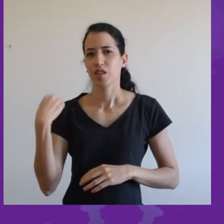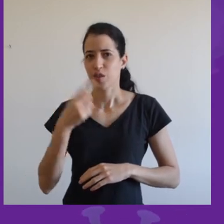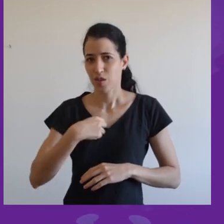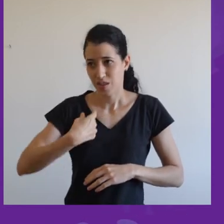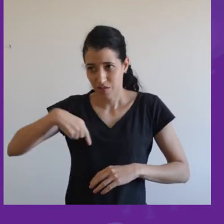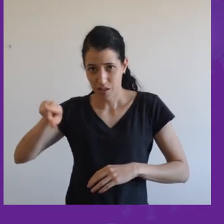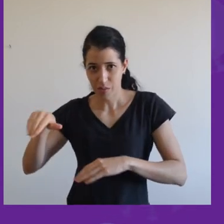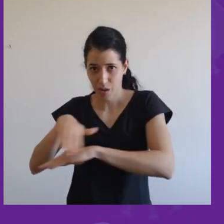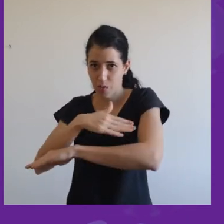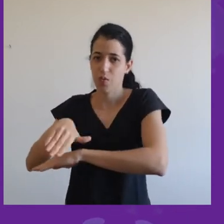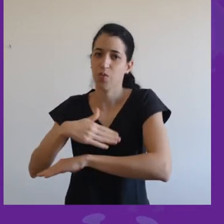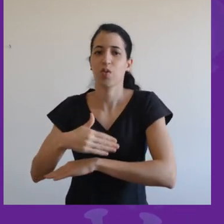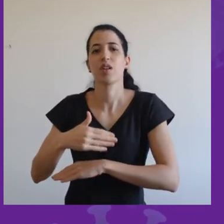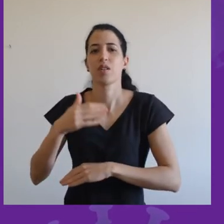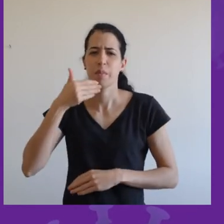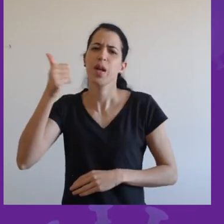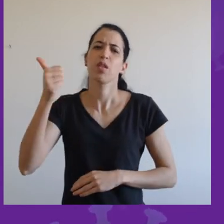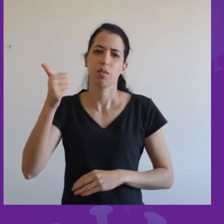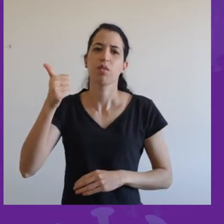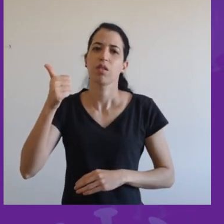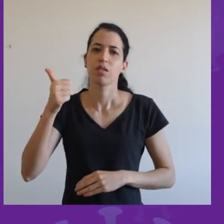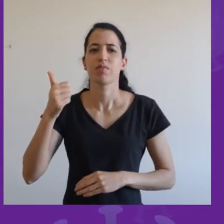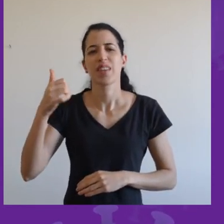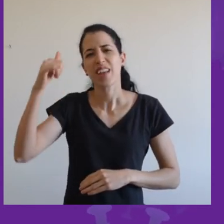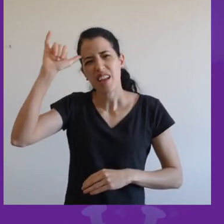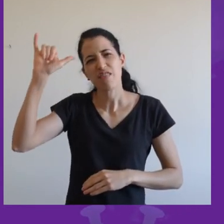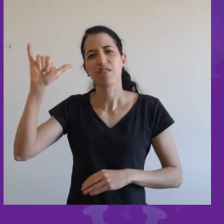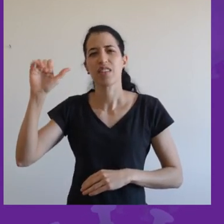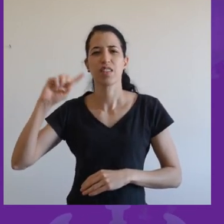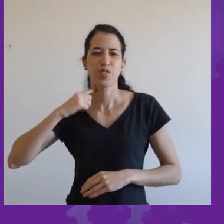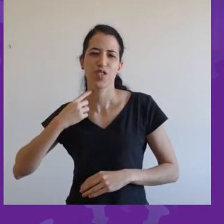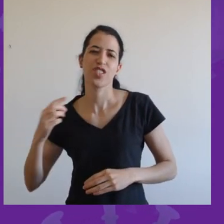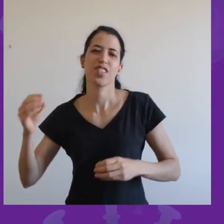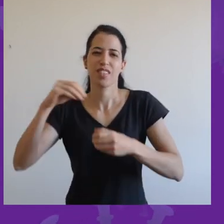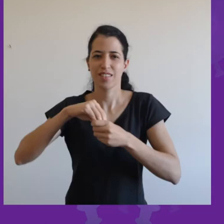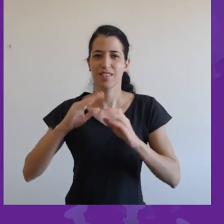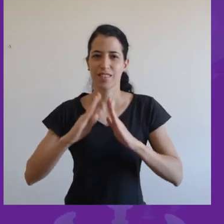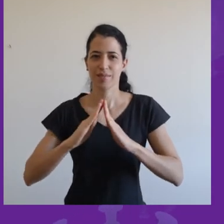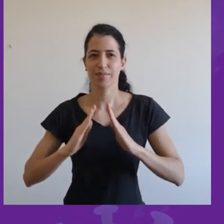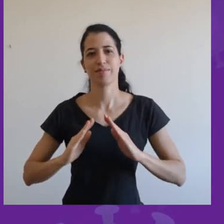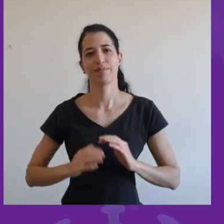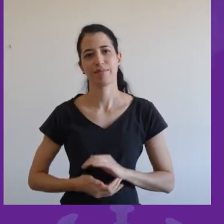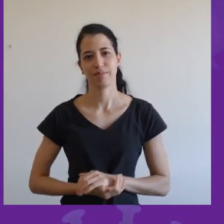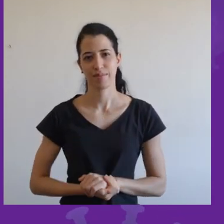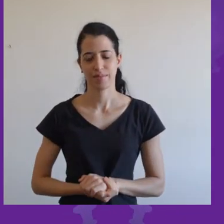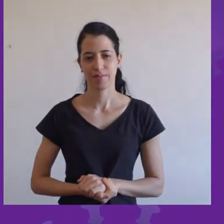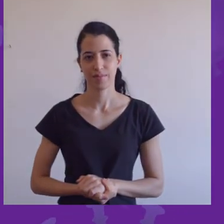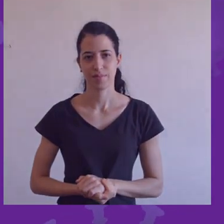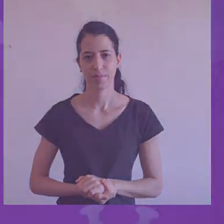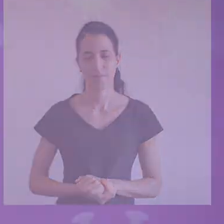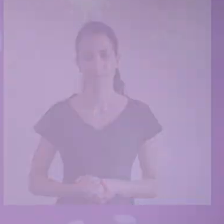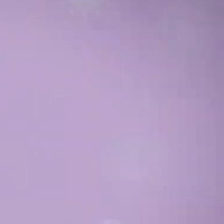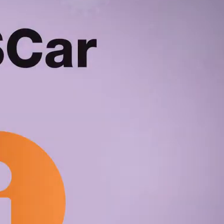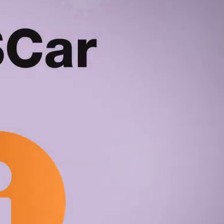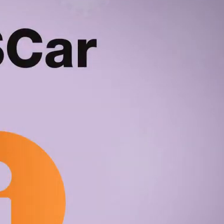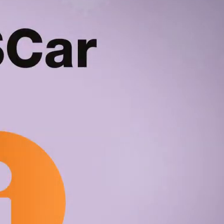que a gente vai à rua com eles. É mais interessante, às vezes, fazer desse jeito para evitar ficar trazendo sujeira da rua para casa.